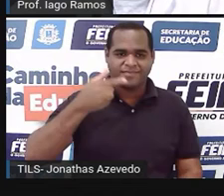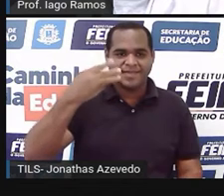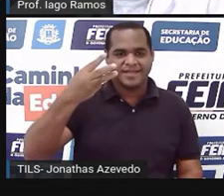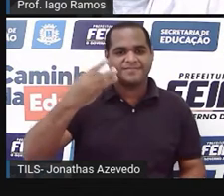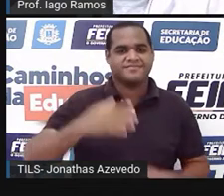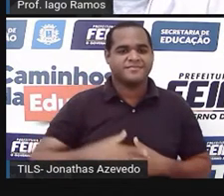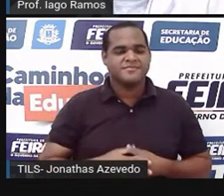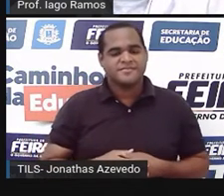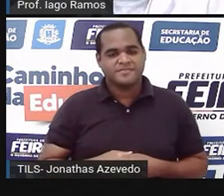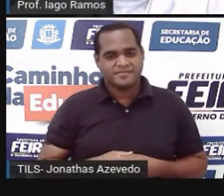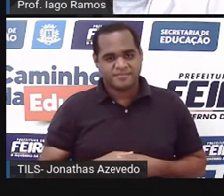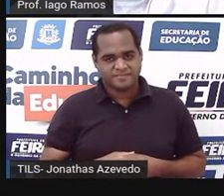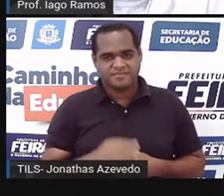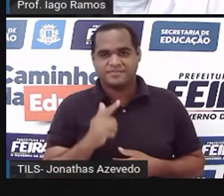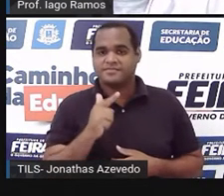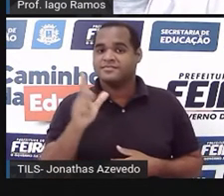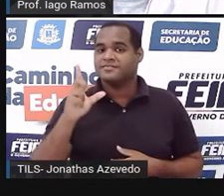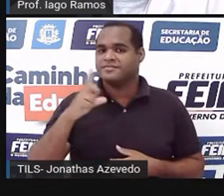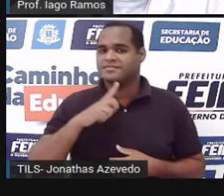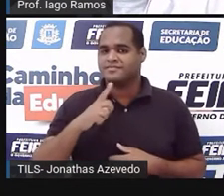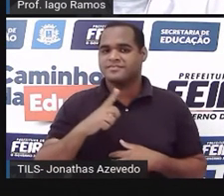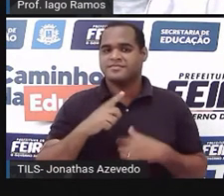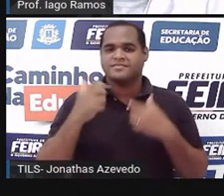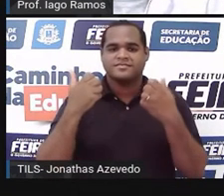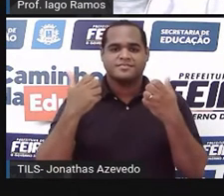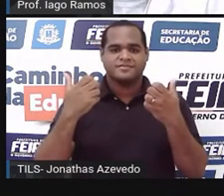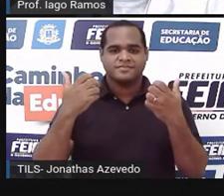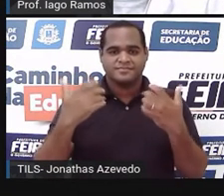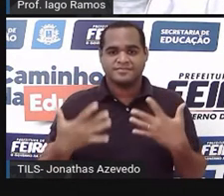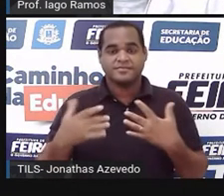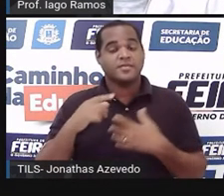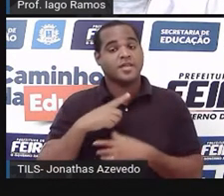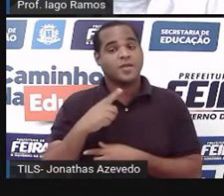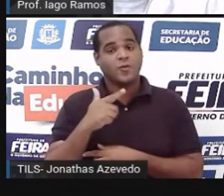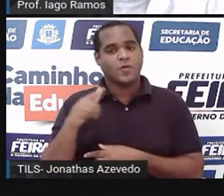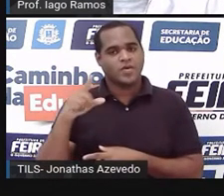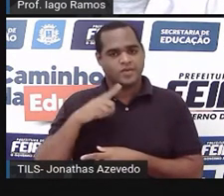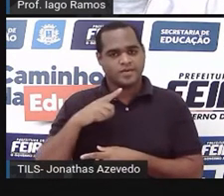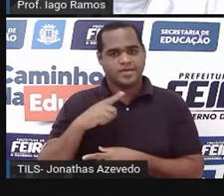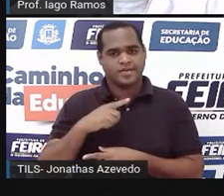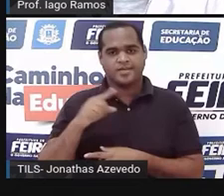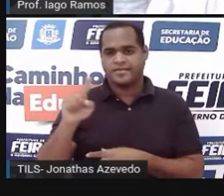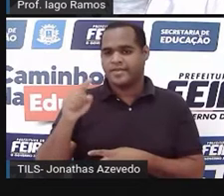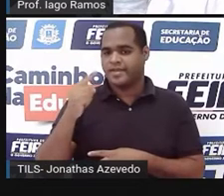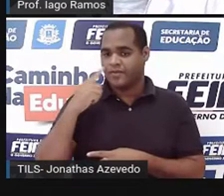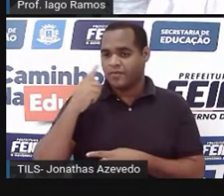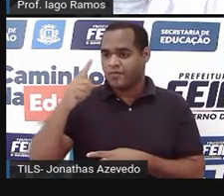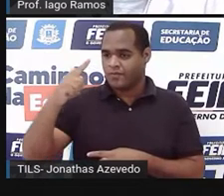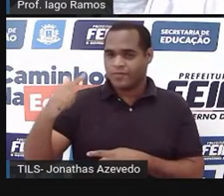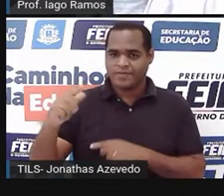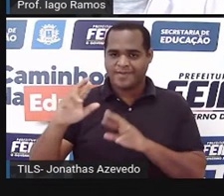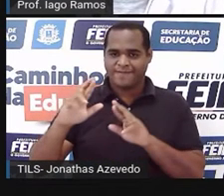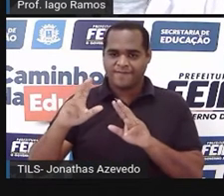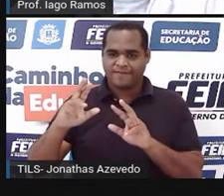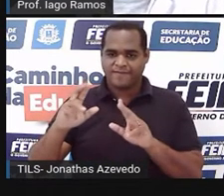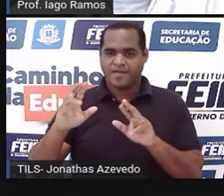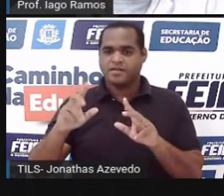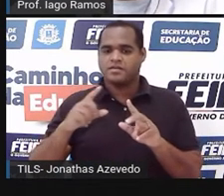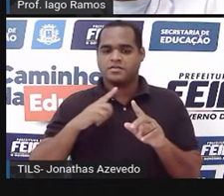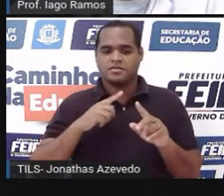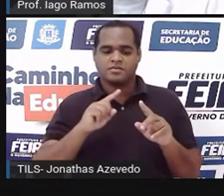A outra parte da condição que a gente pode olhar também é um lado ser maior que a diferença dos outros dois lados.